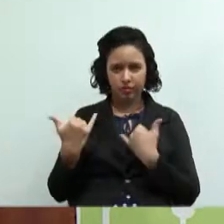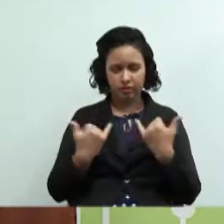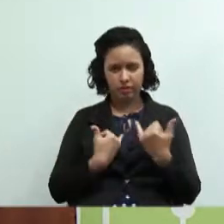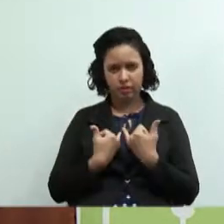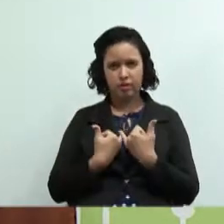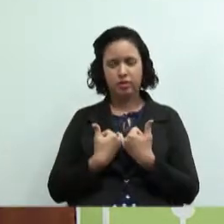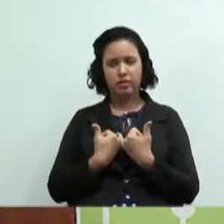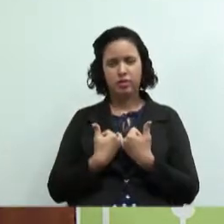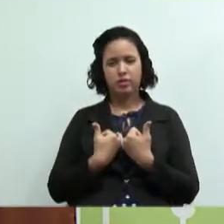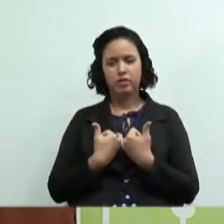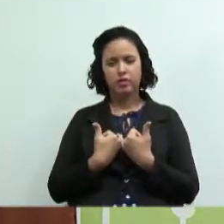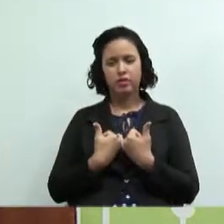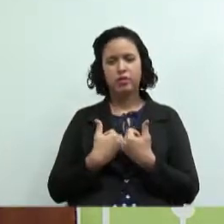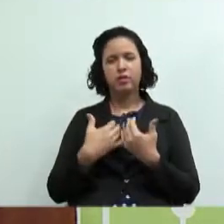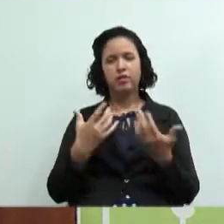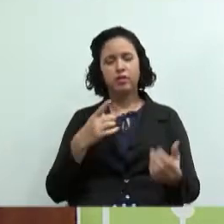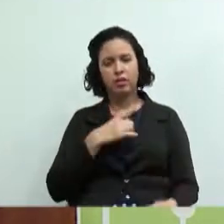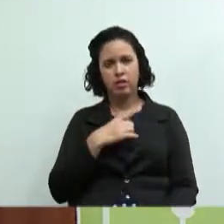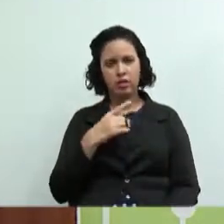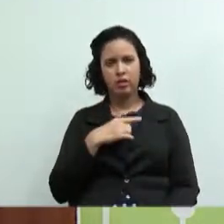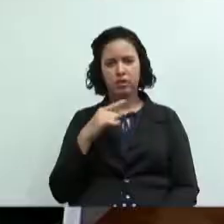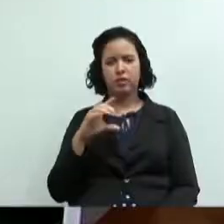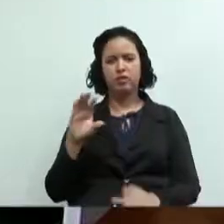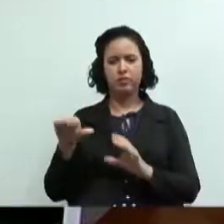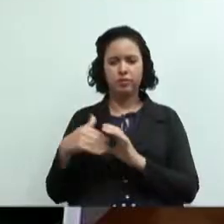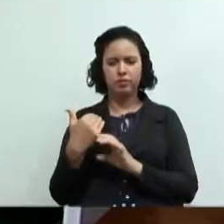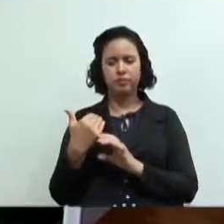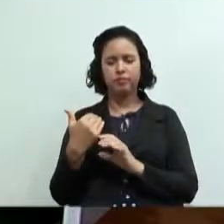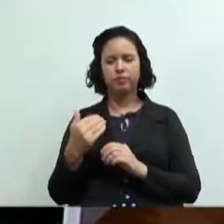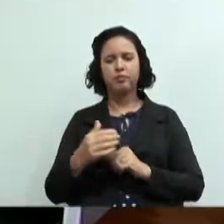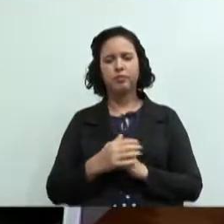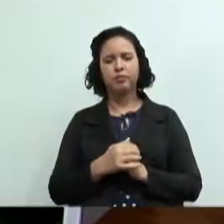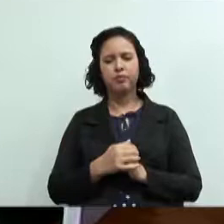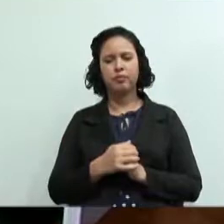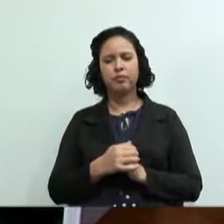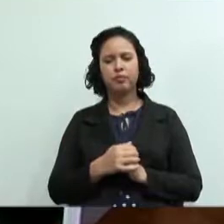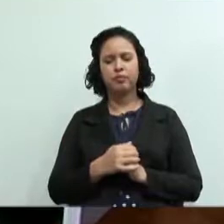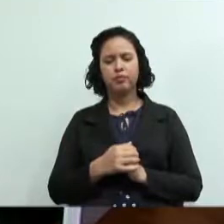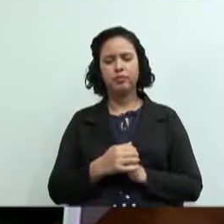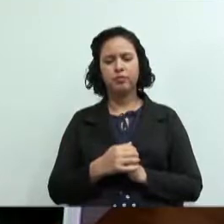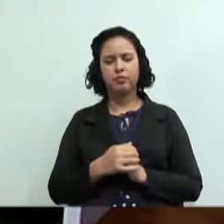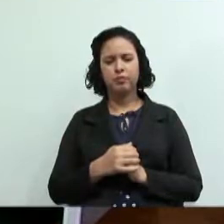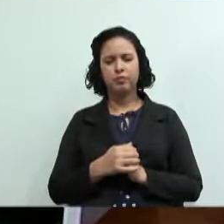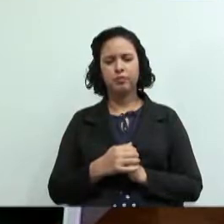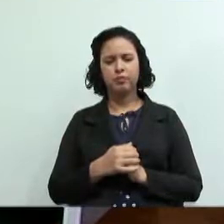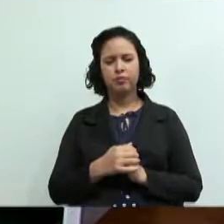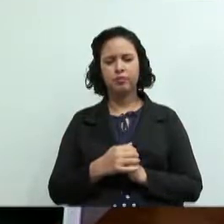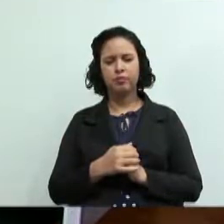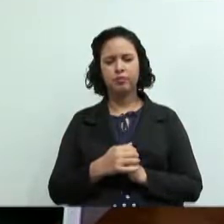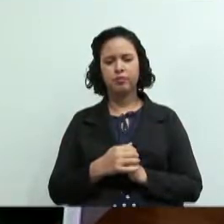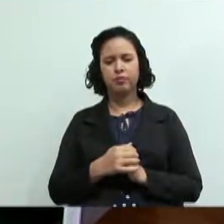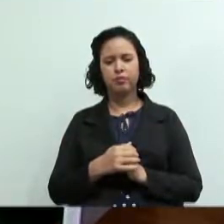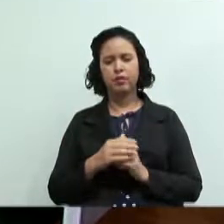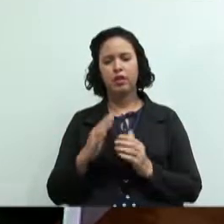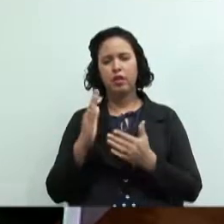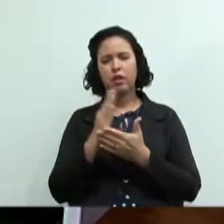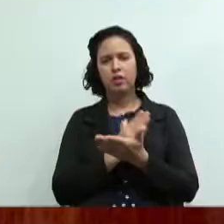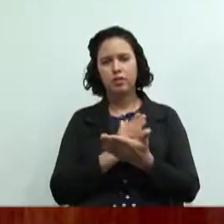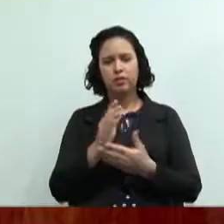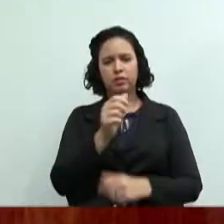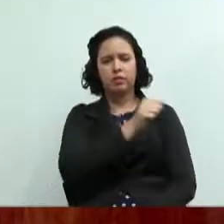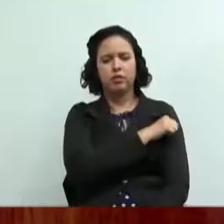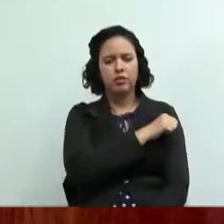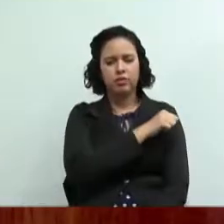falando nisso professora temos participação no chat só que quer mandar um alô para alguma escola alguns alunos estão